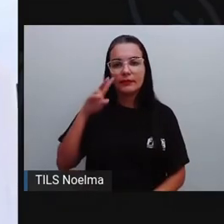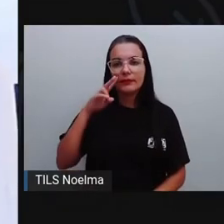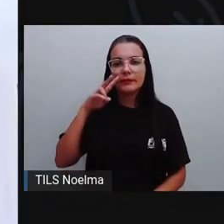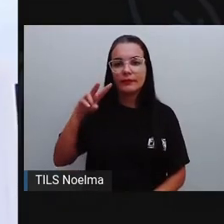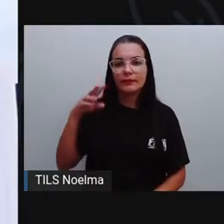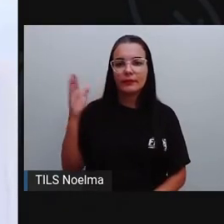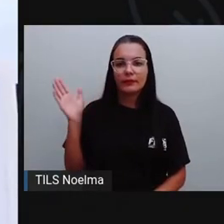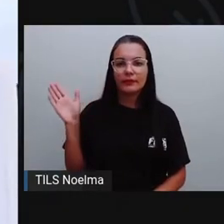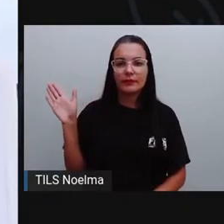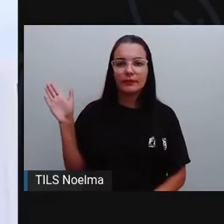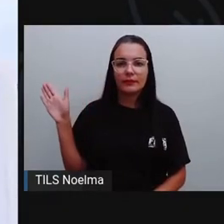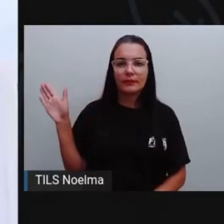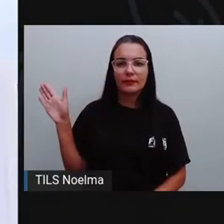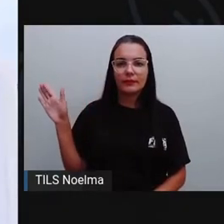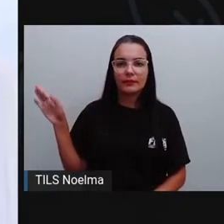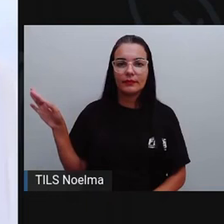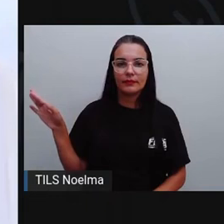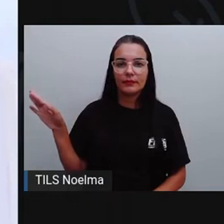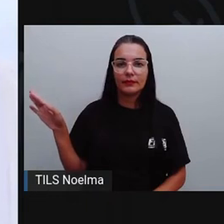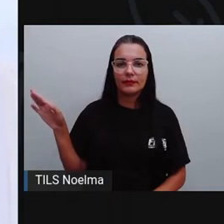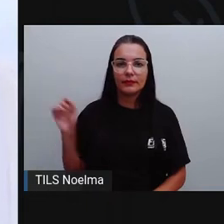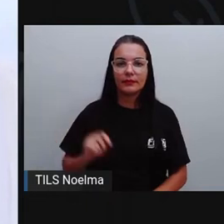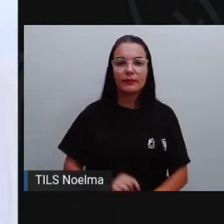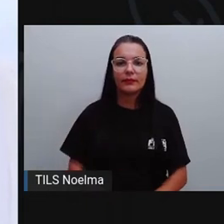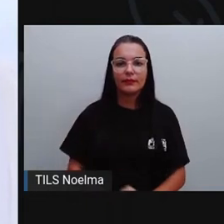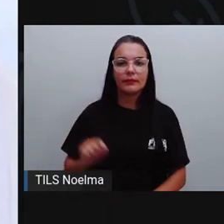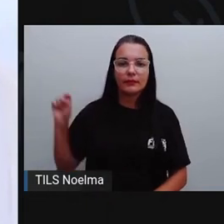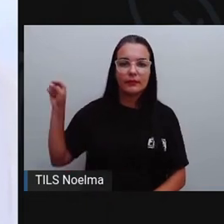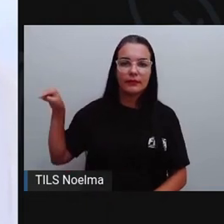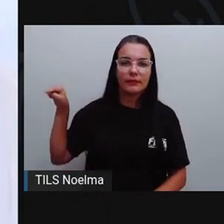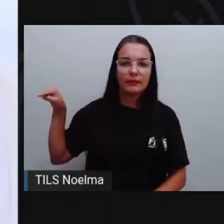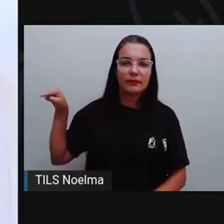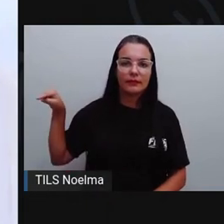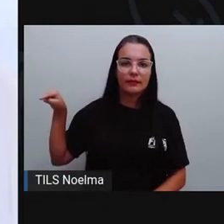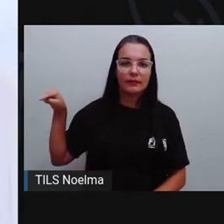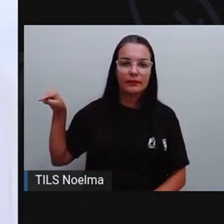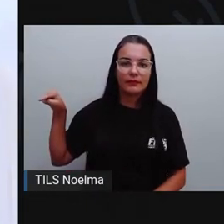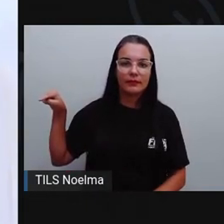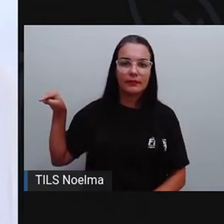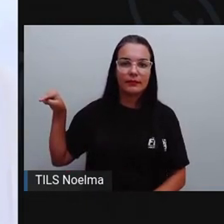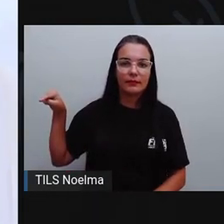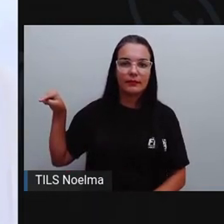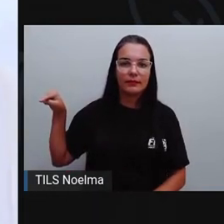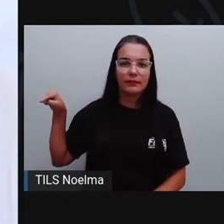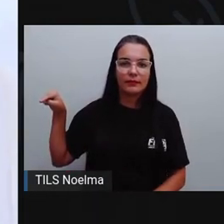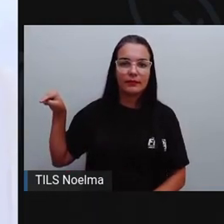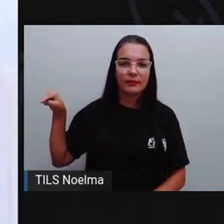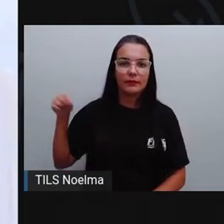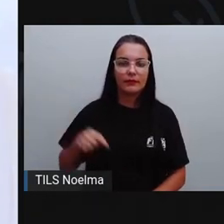0. Vamos colocar aqui mais bonitinho. 0, 0, 0.